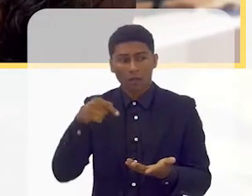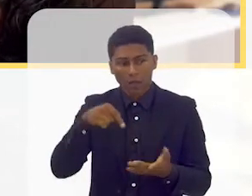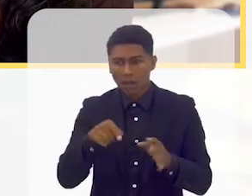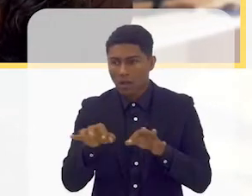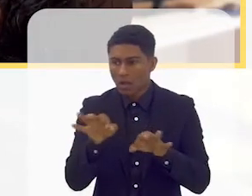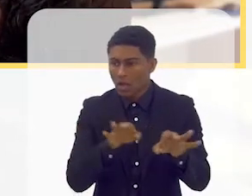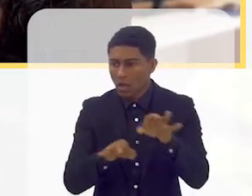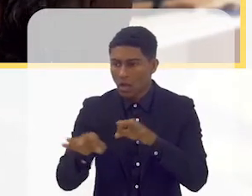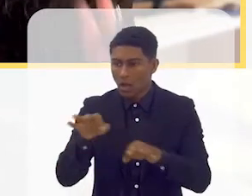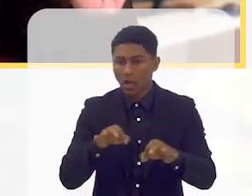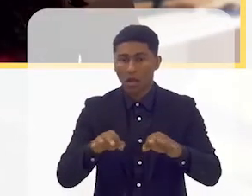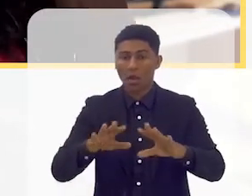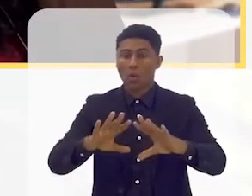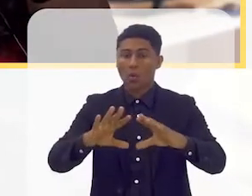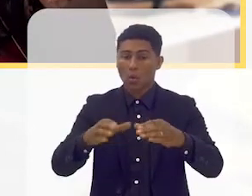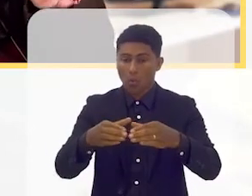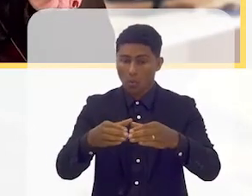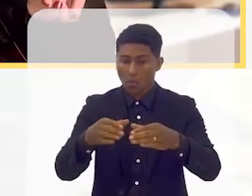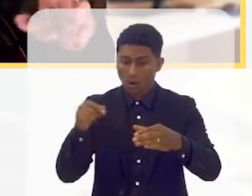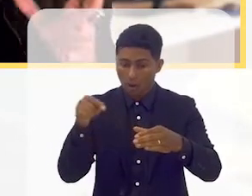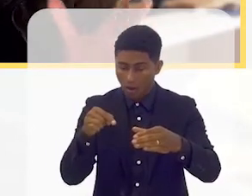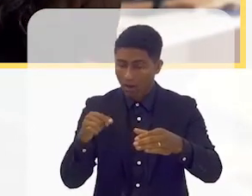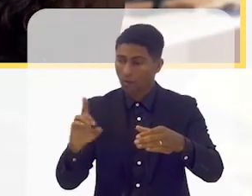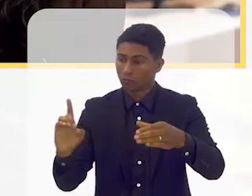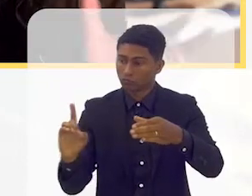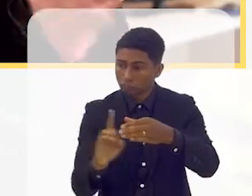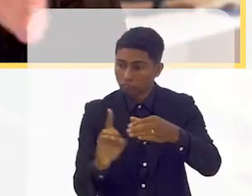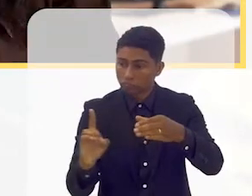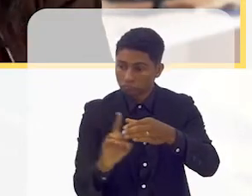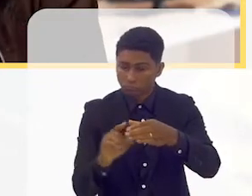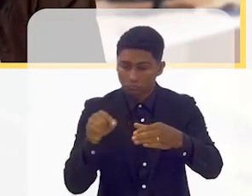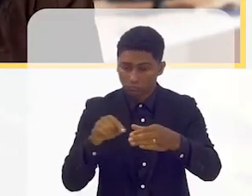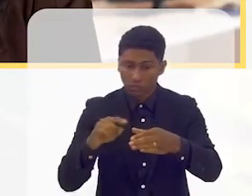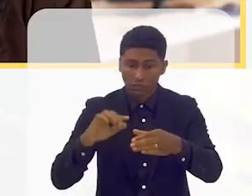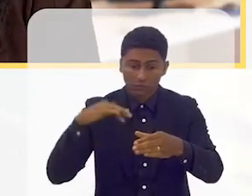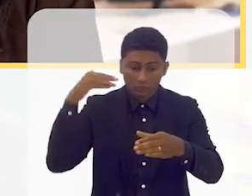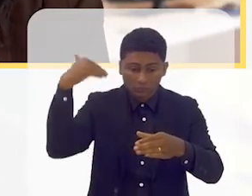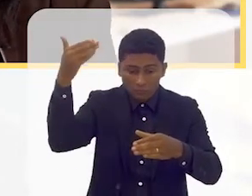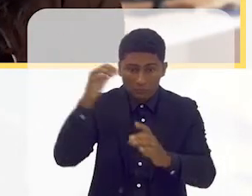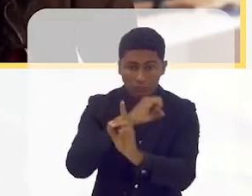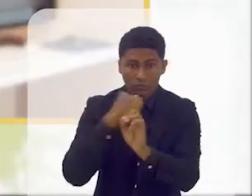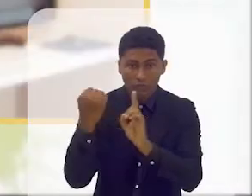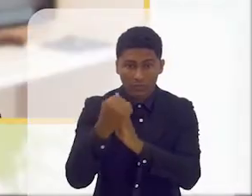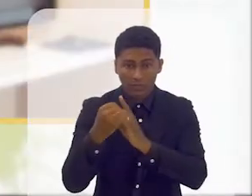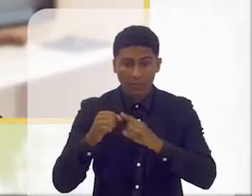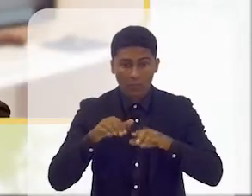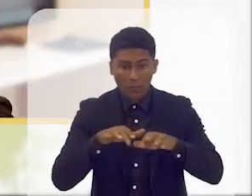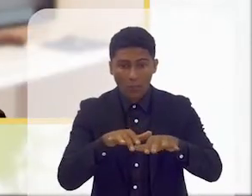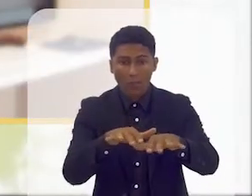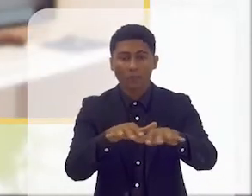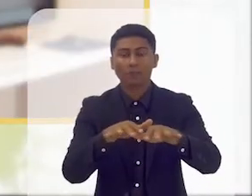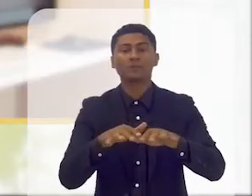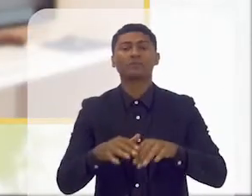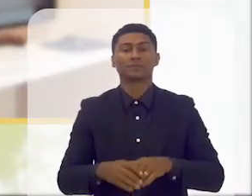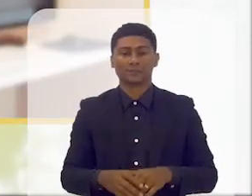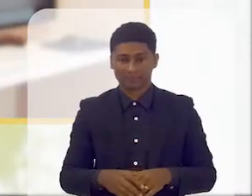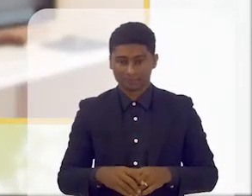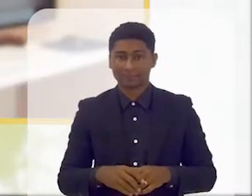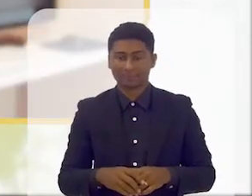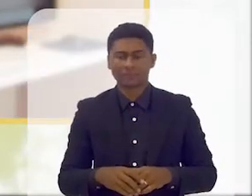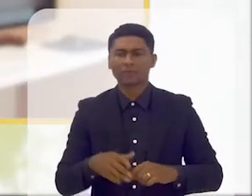estão preparando aquele grupo para estar na sociedade, porque se fossem eles,